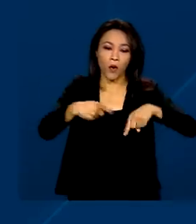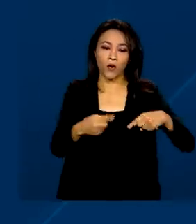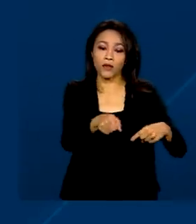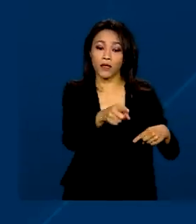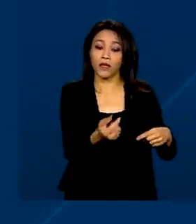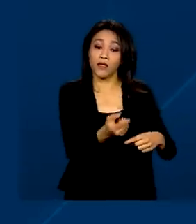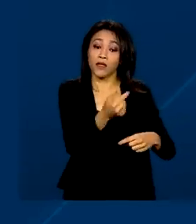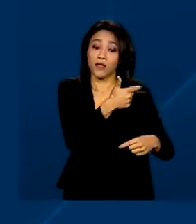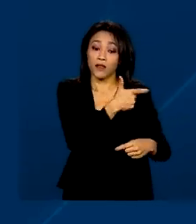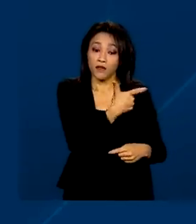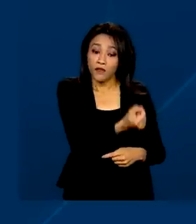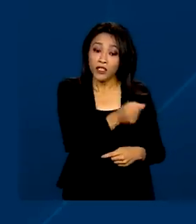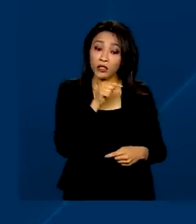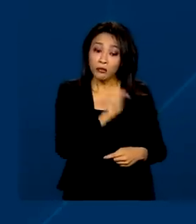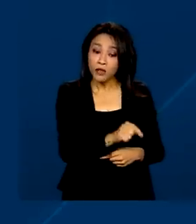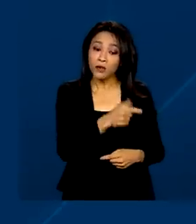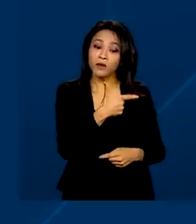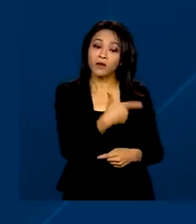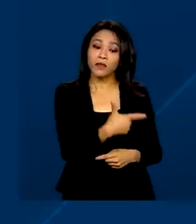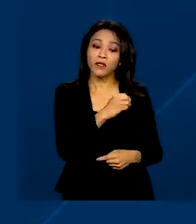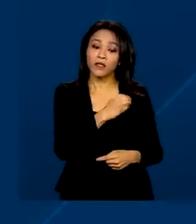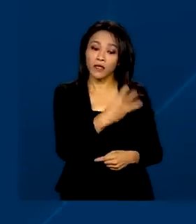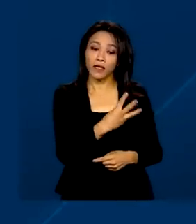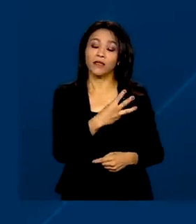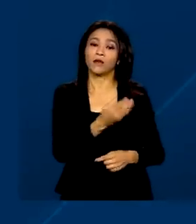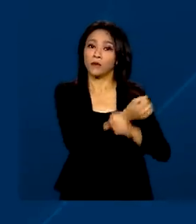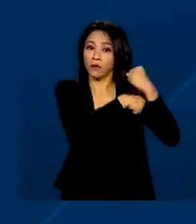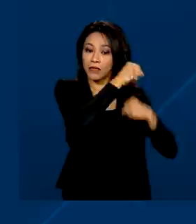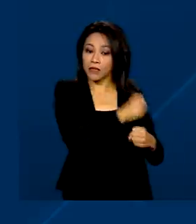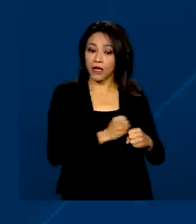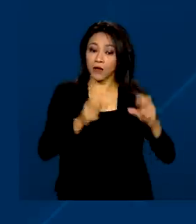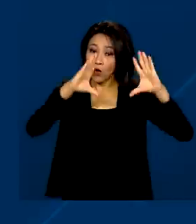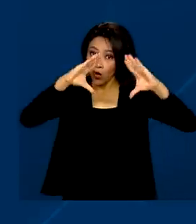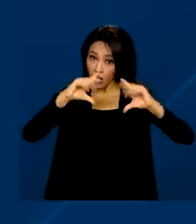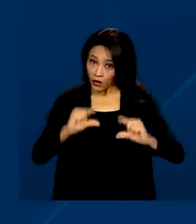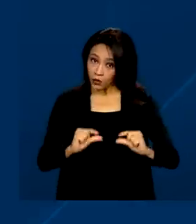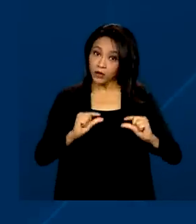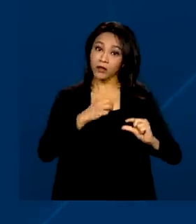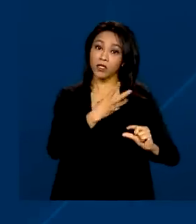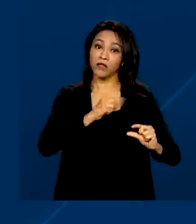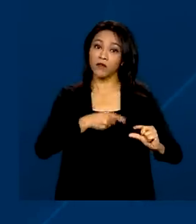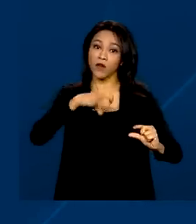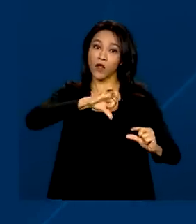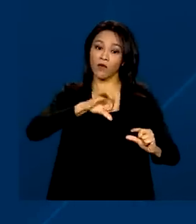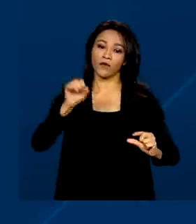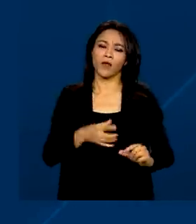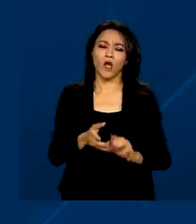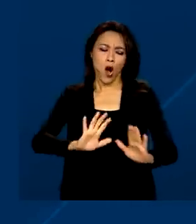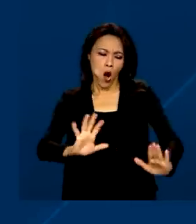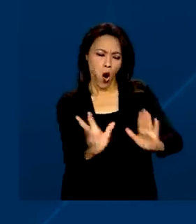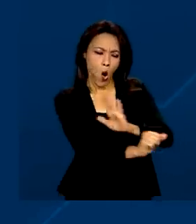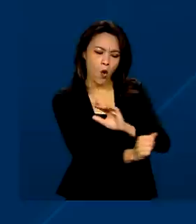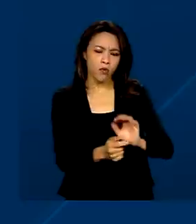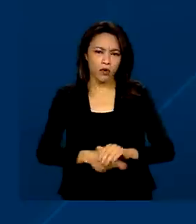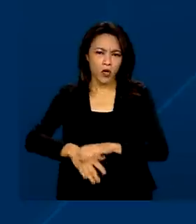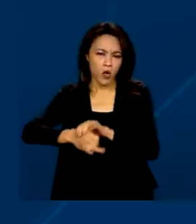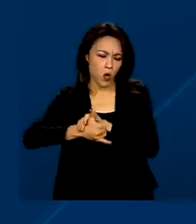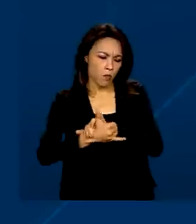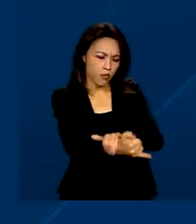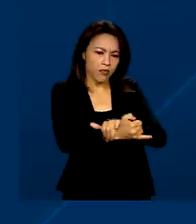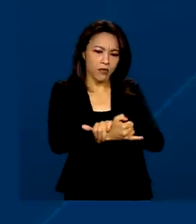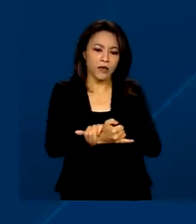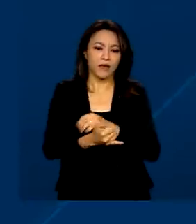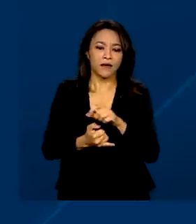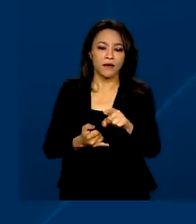no ano passado, uma queda de 3,9%. Quanto ao roubo seguido de morte ou latrocínio, foram